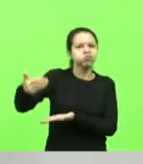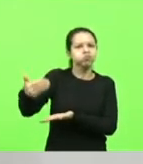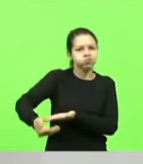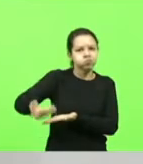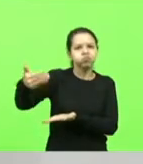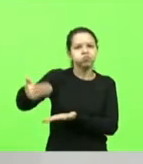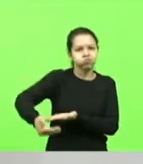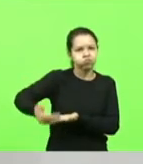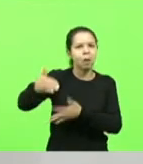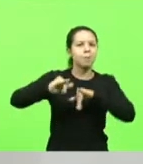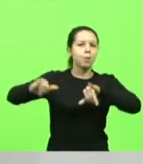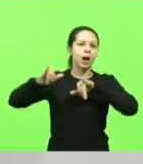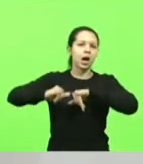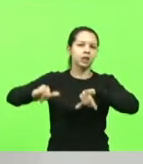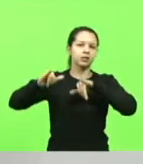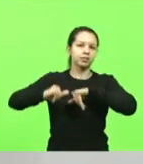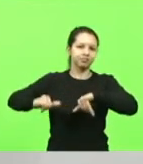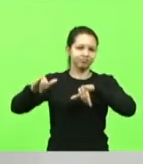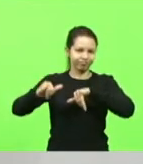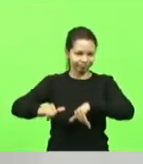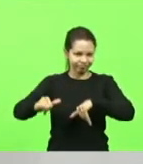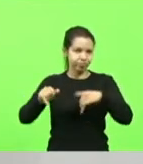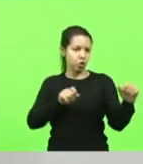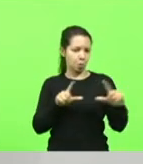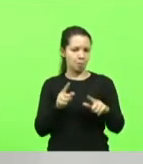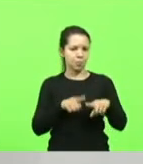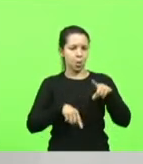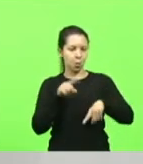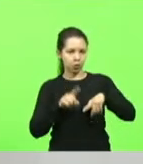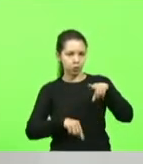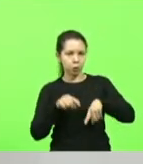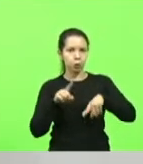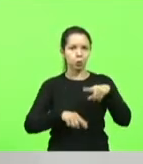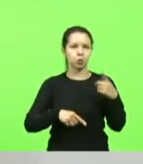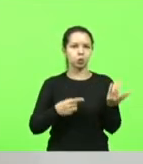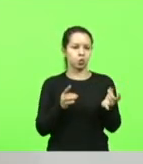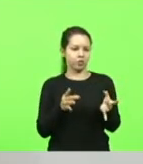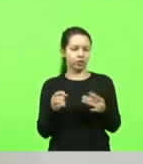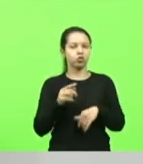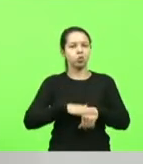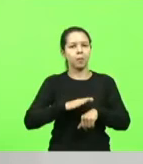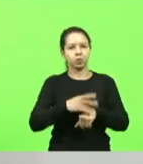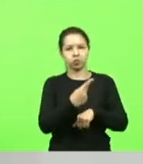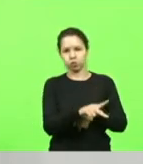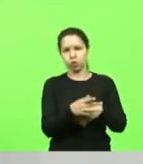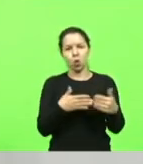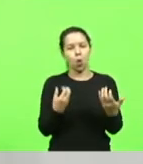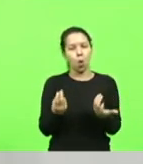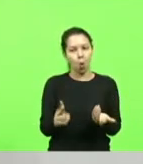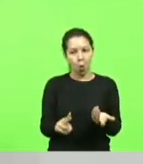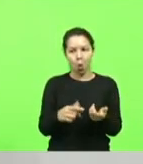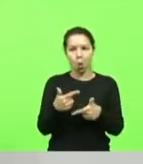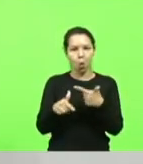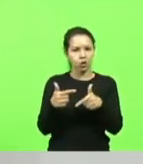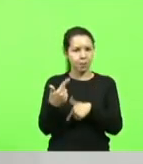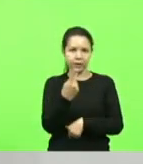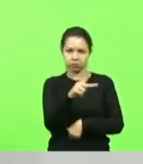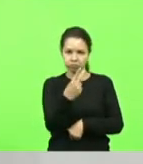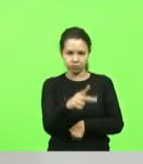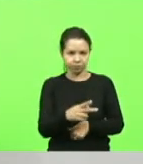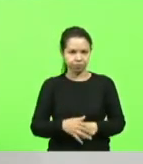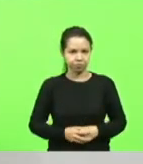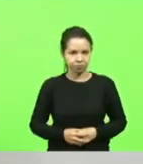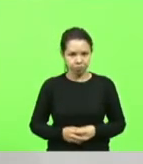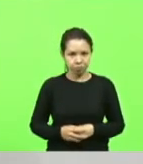a propaganda que era feita do teu produto, do teu comércio, do bem que você vendia, ou da prestação de serviço que você fazia. Em